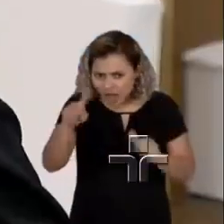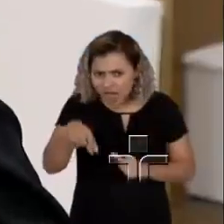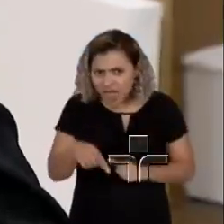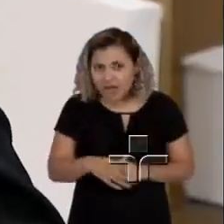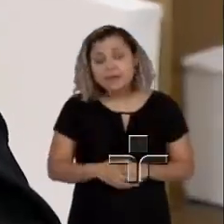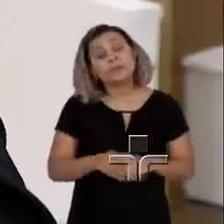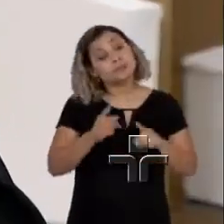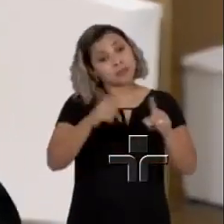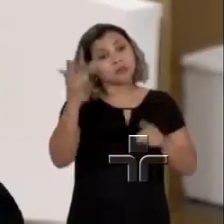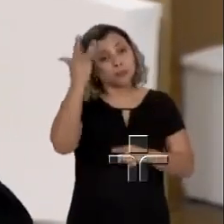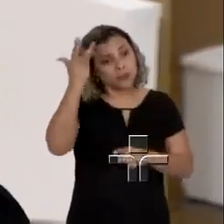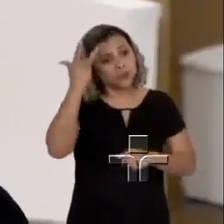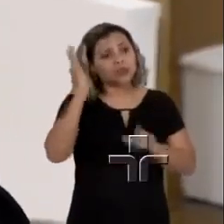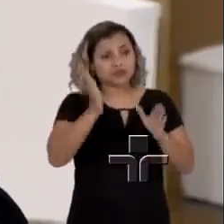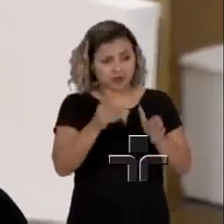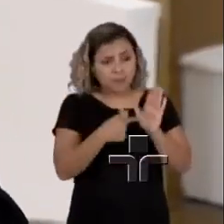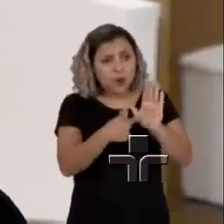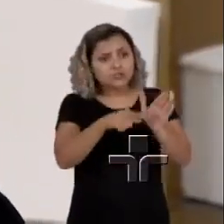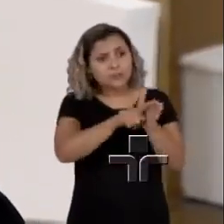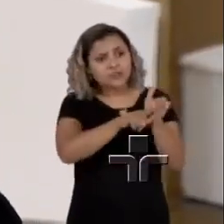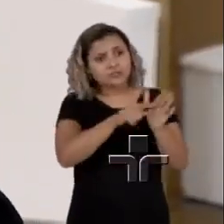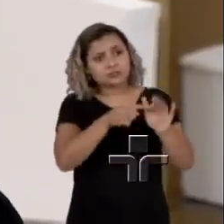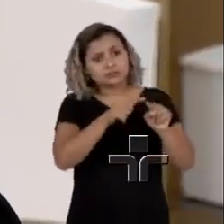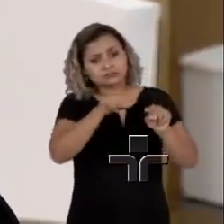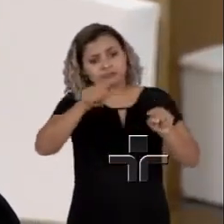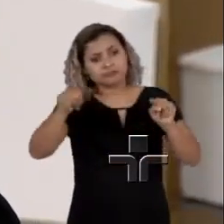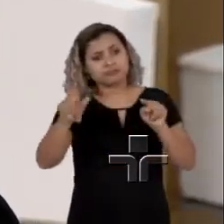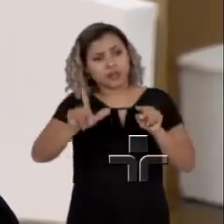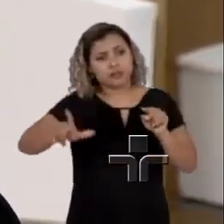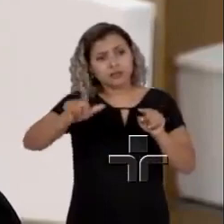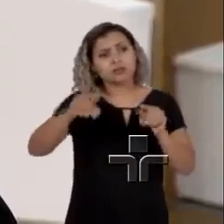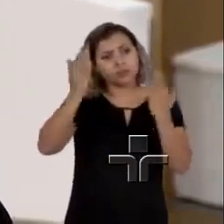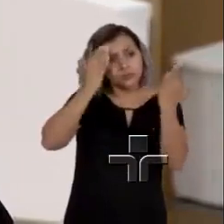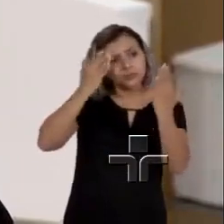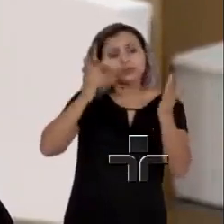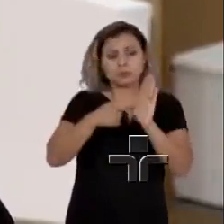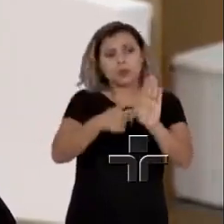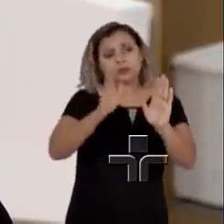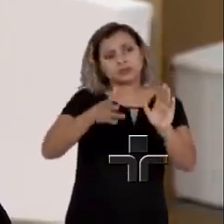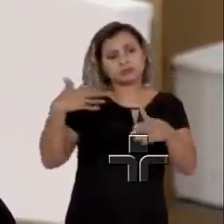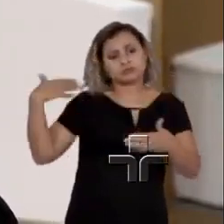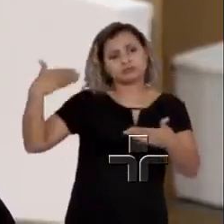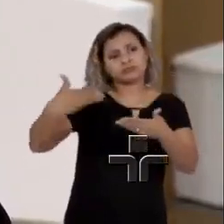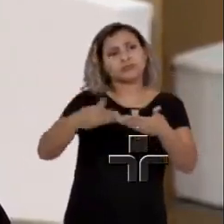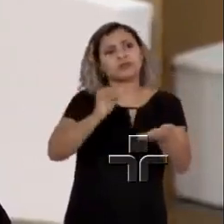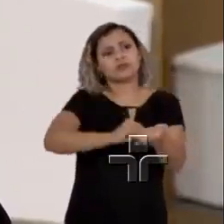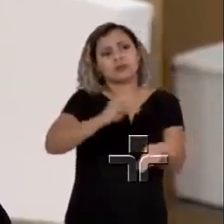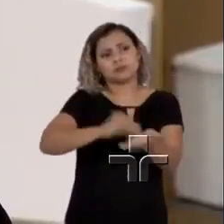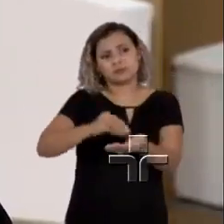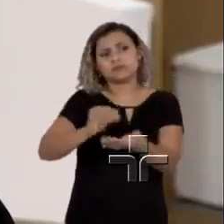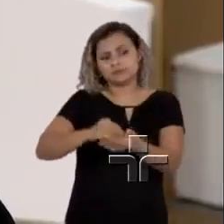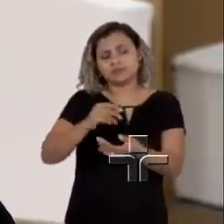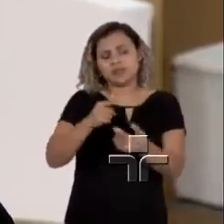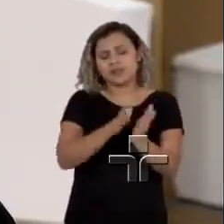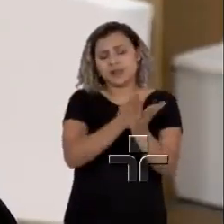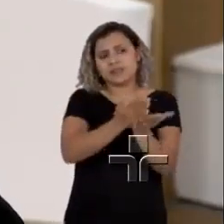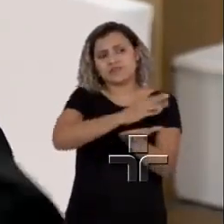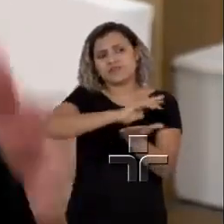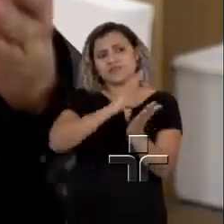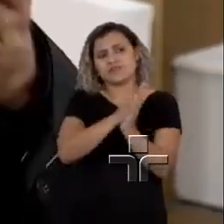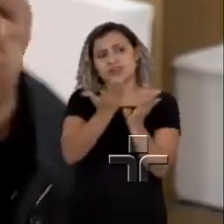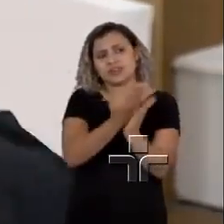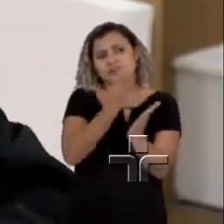que o déficit de amadurecimento já é apontado por literatura específica em psicologia já há algum tempo. Tem muito livro que fala disso, certo?